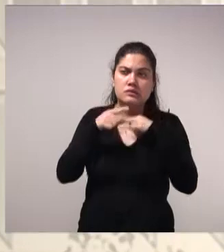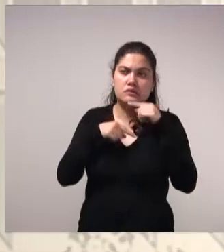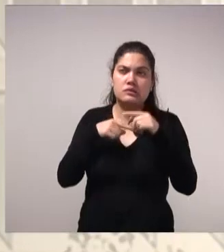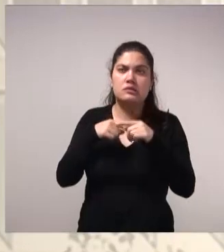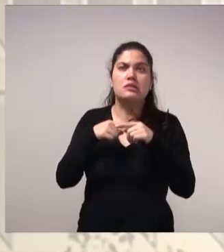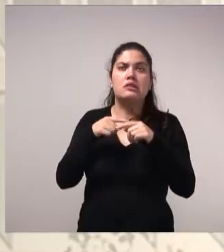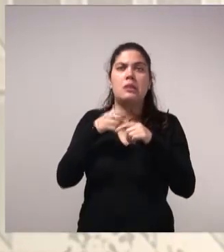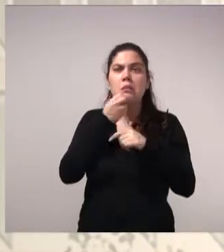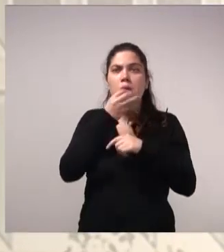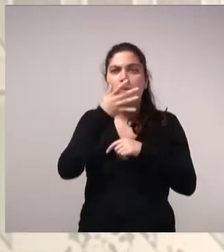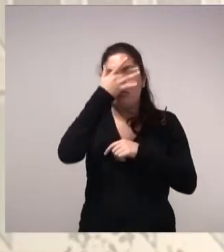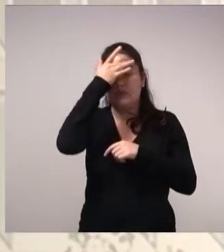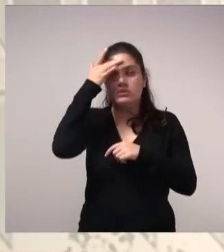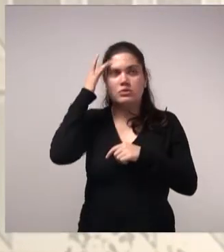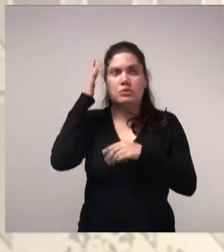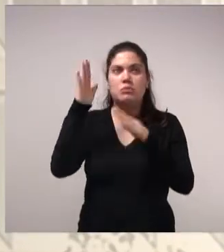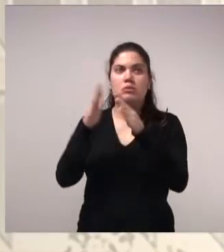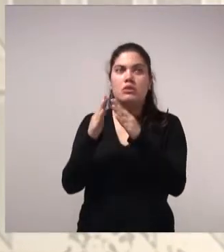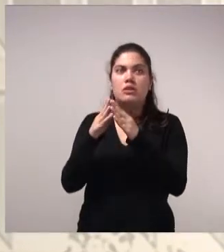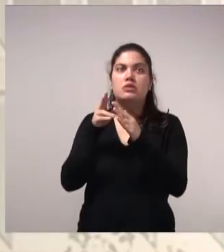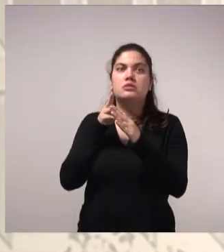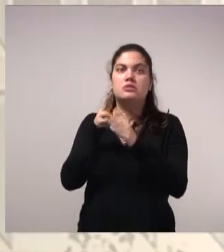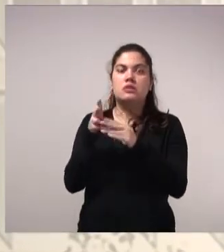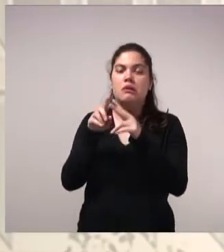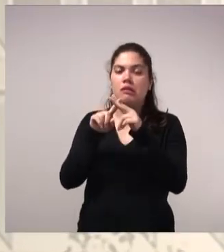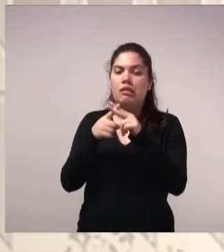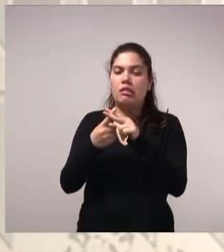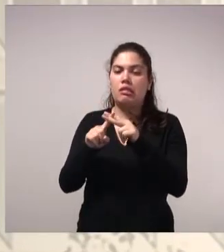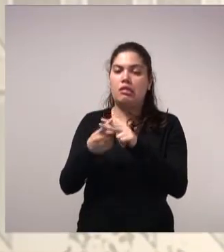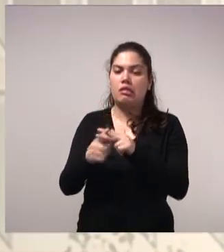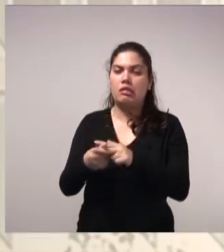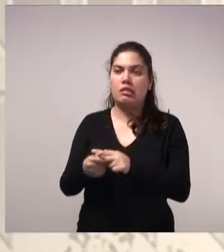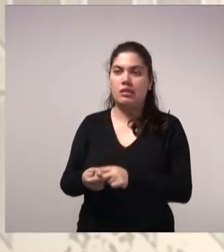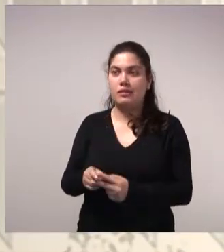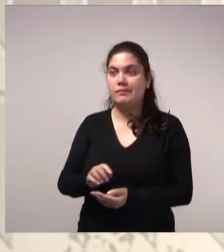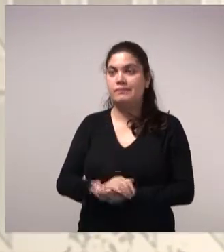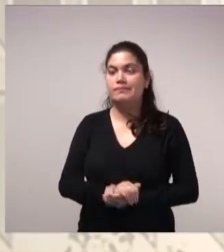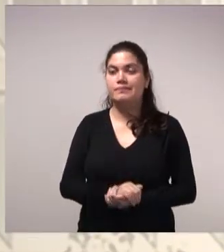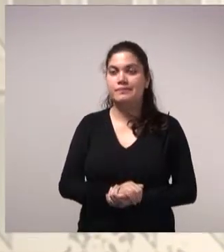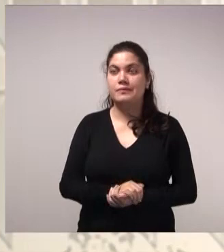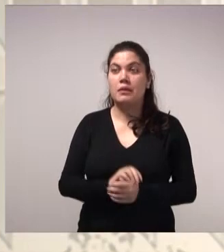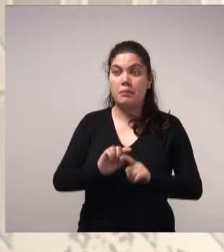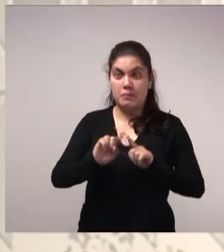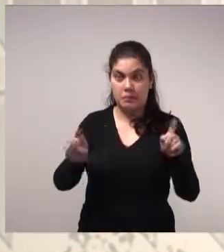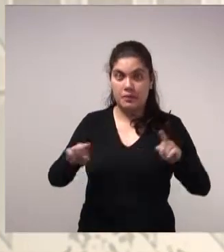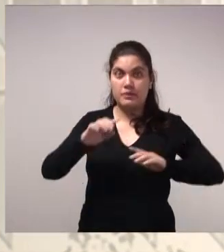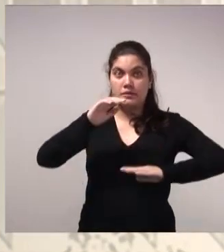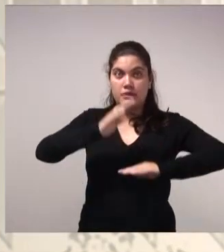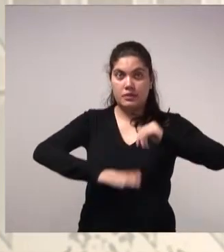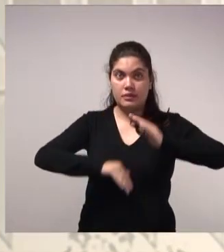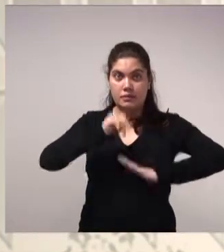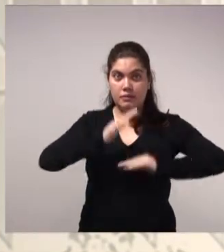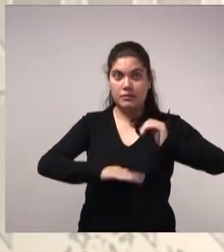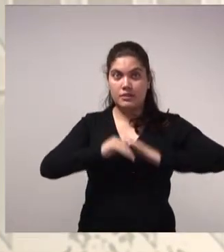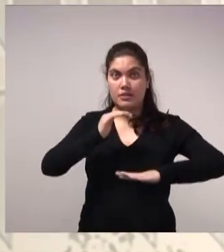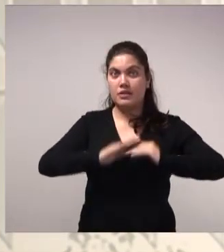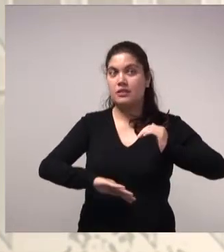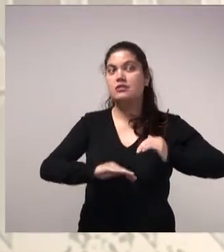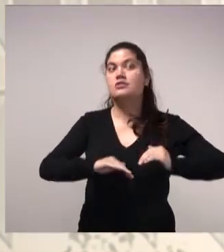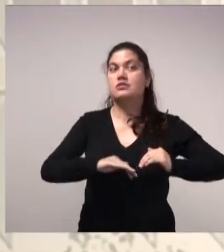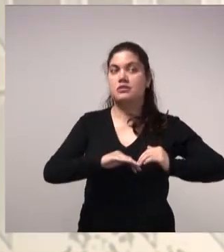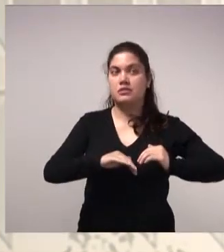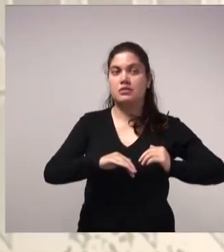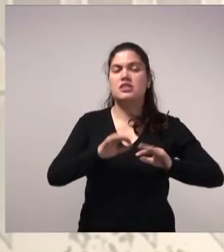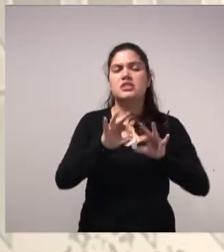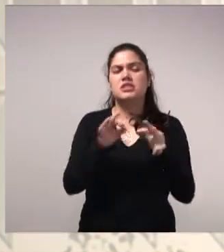o morador estar o tempo todo dando essa manutenção. Mas a prática do tonel e balde é uma prática